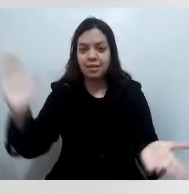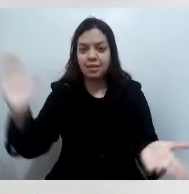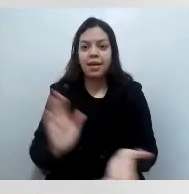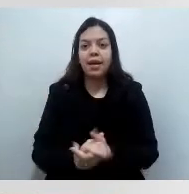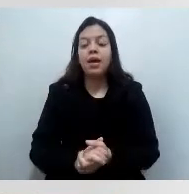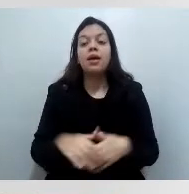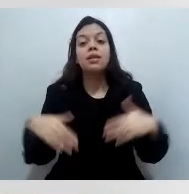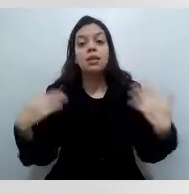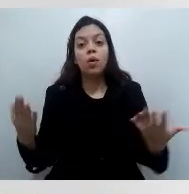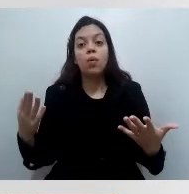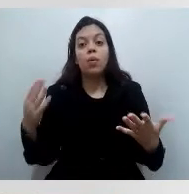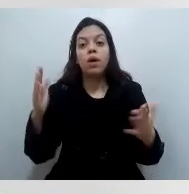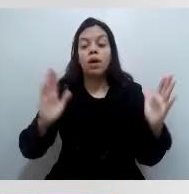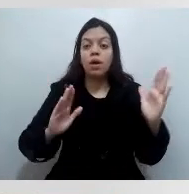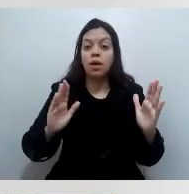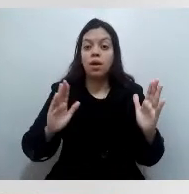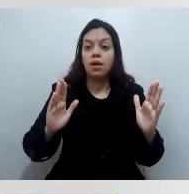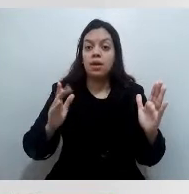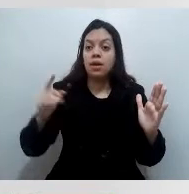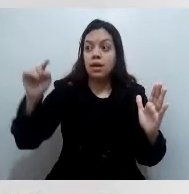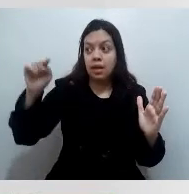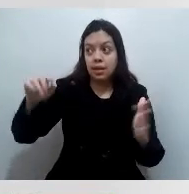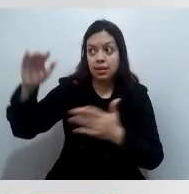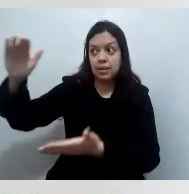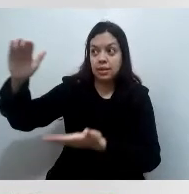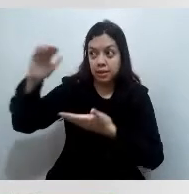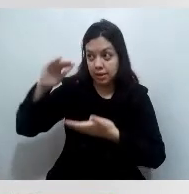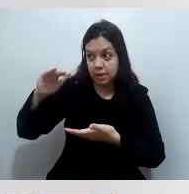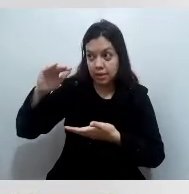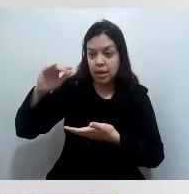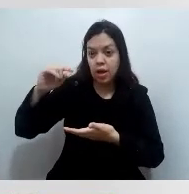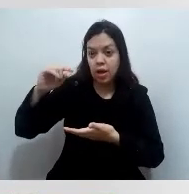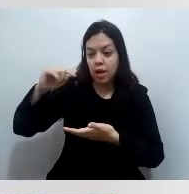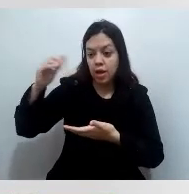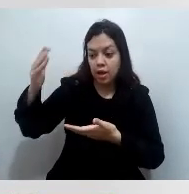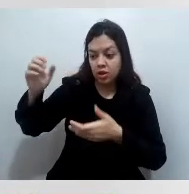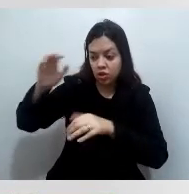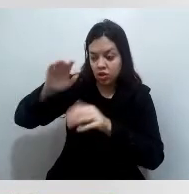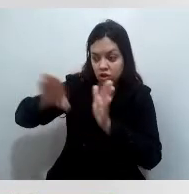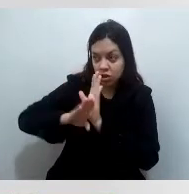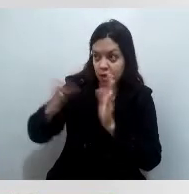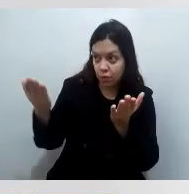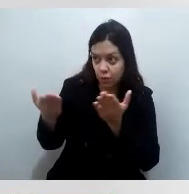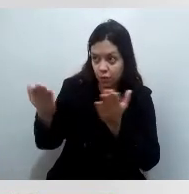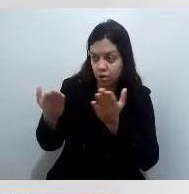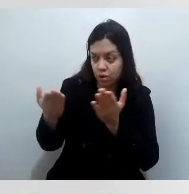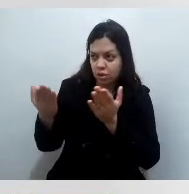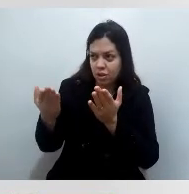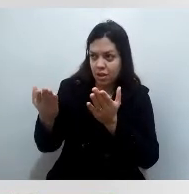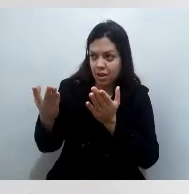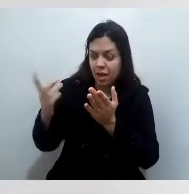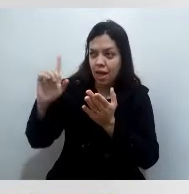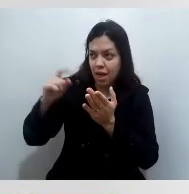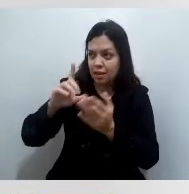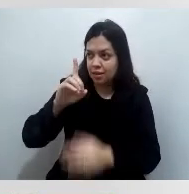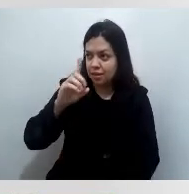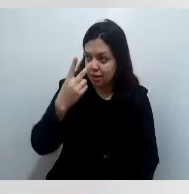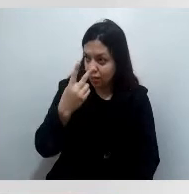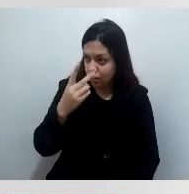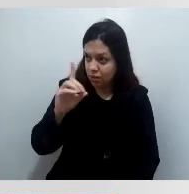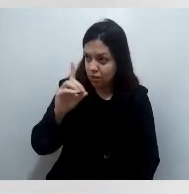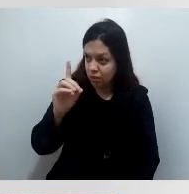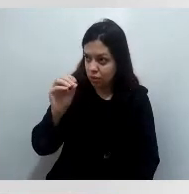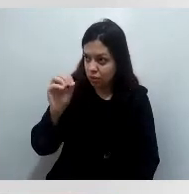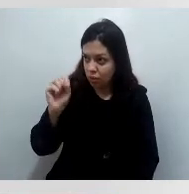chegar para cumprir essa segunda dose. Nós mantemos, então, em relação ao nosso calendário aqui estadual,